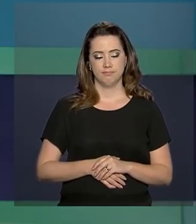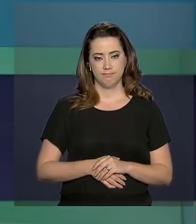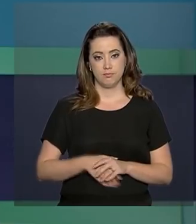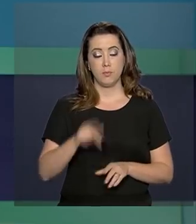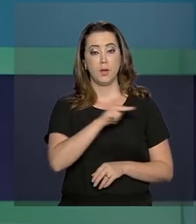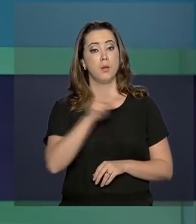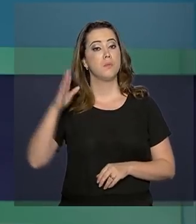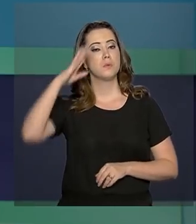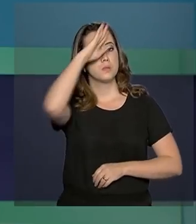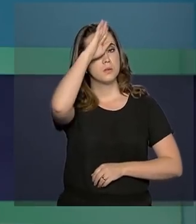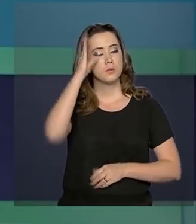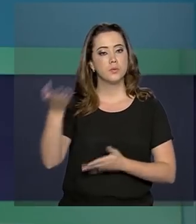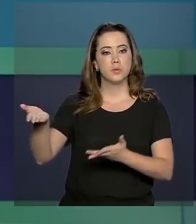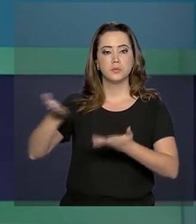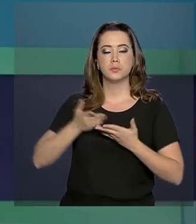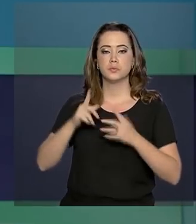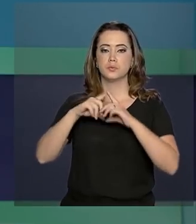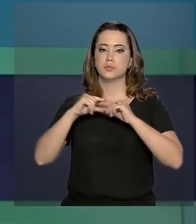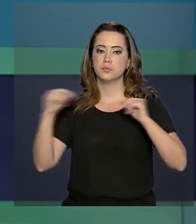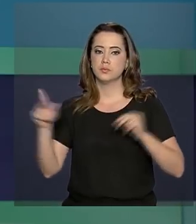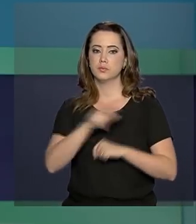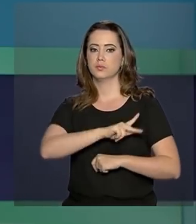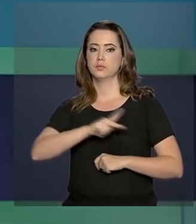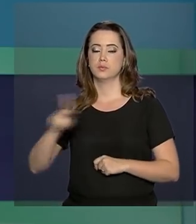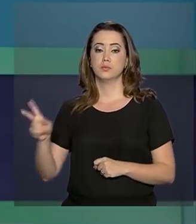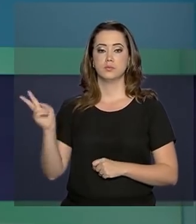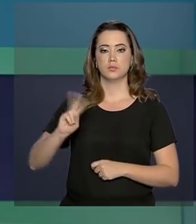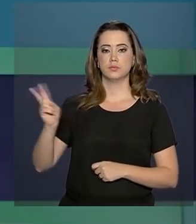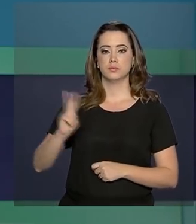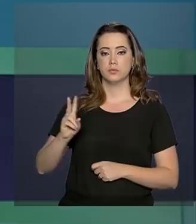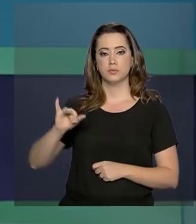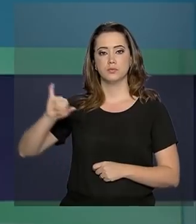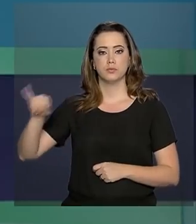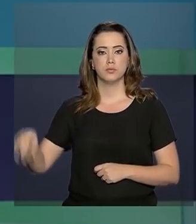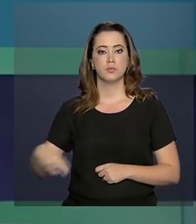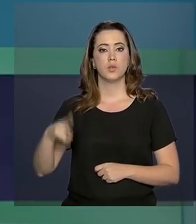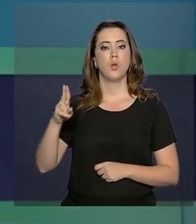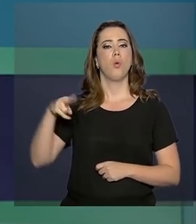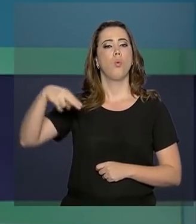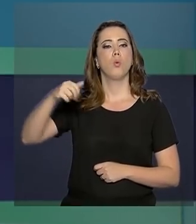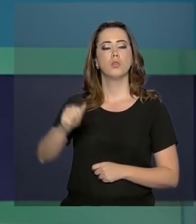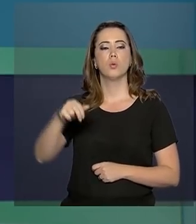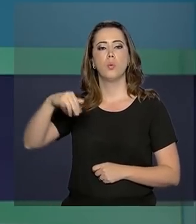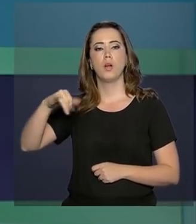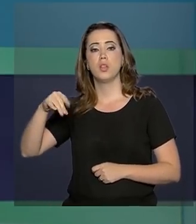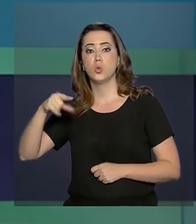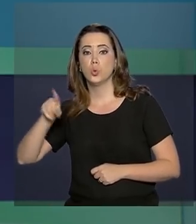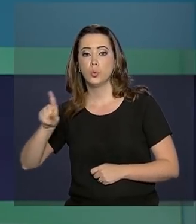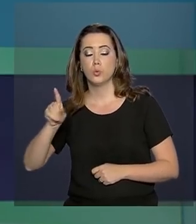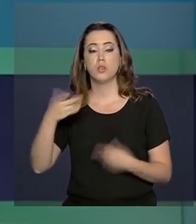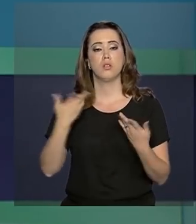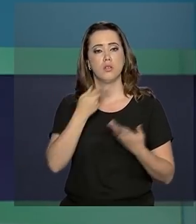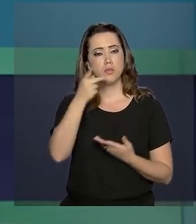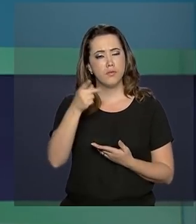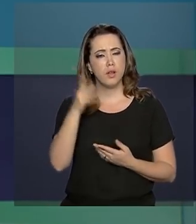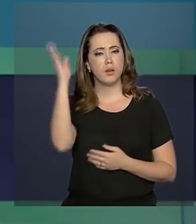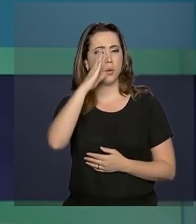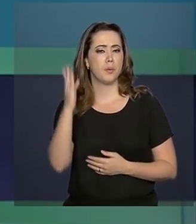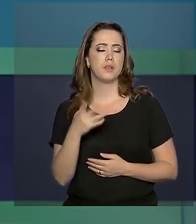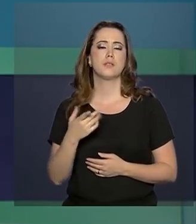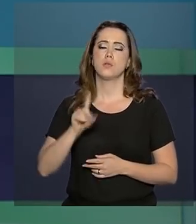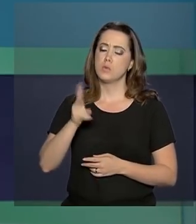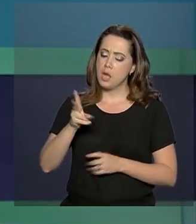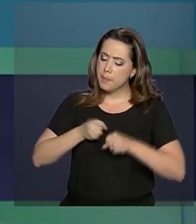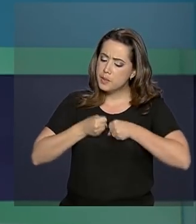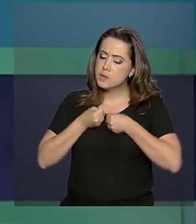Presidente Jair Bolsonaro recebe em Brasília o presidente encarregado da Venezuela, Juan Guaidó, e diz que Brasil não